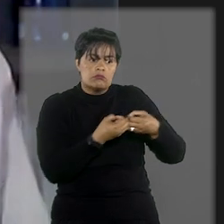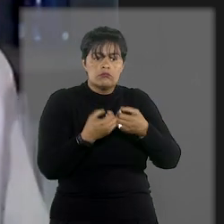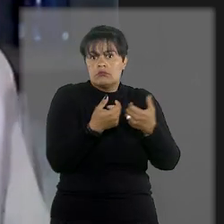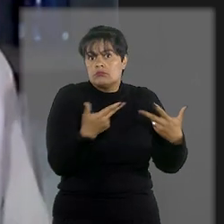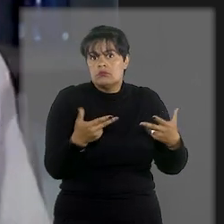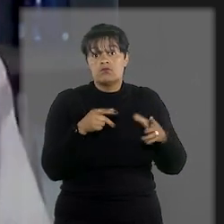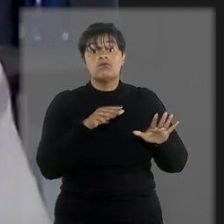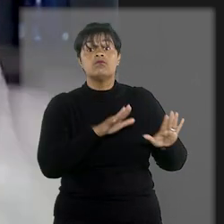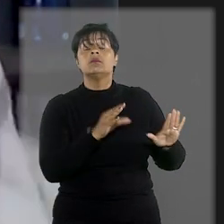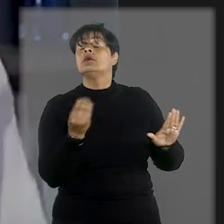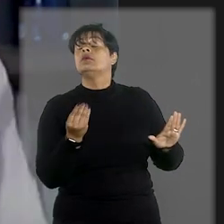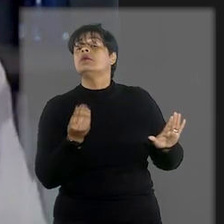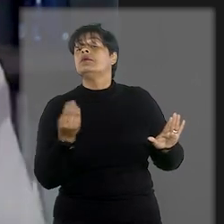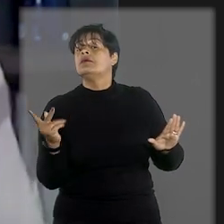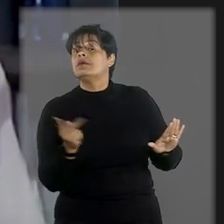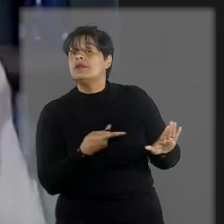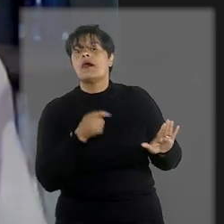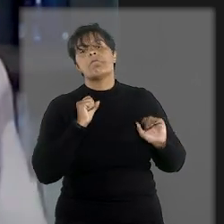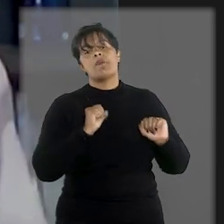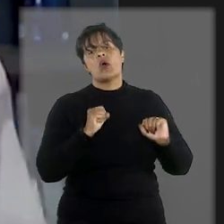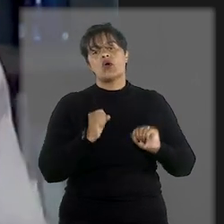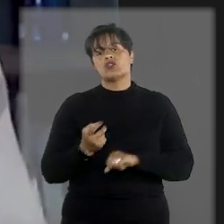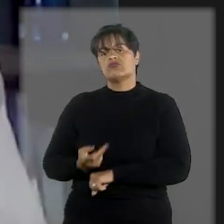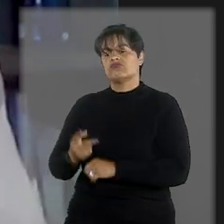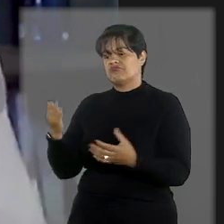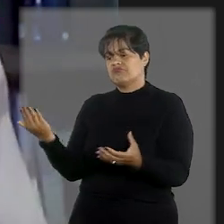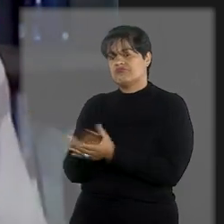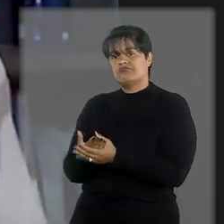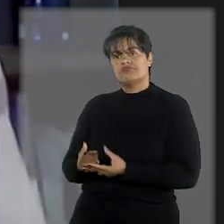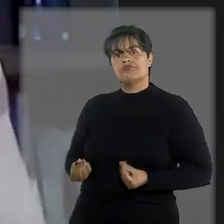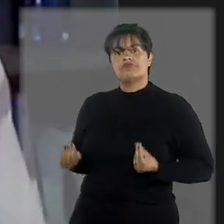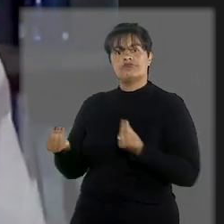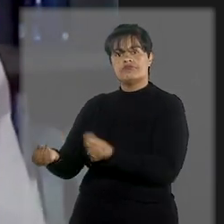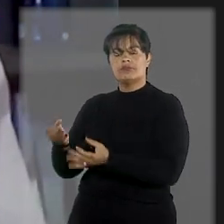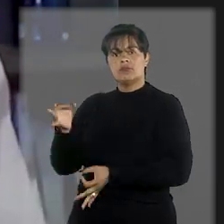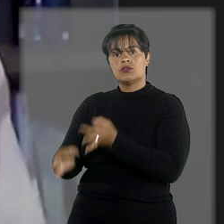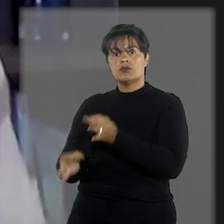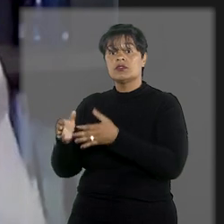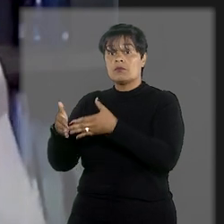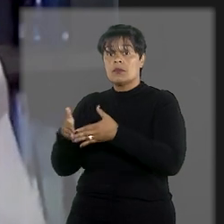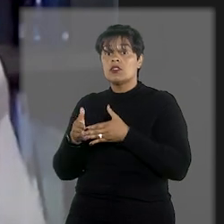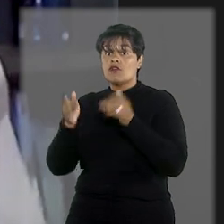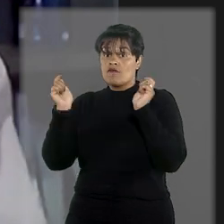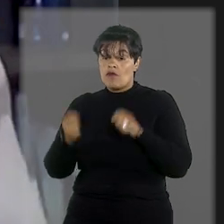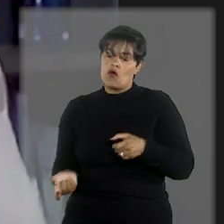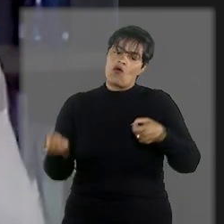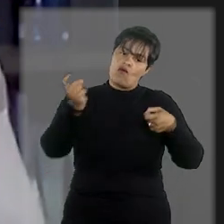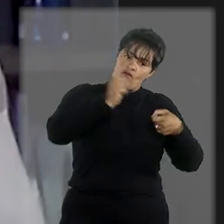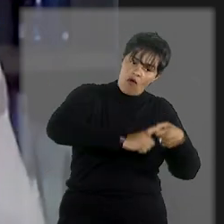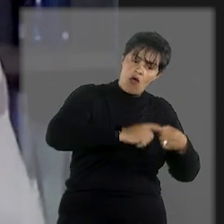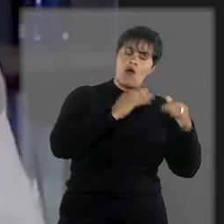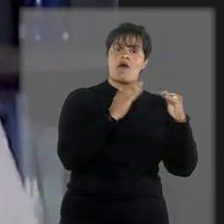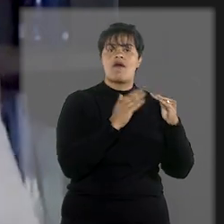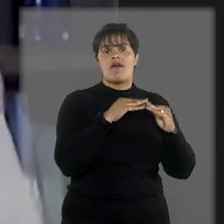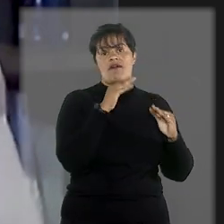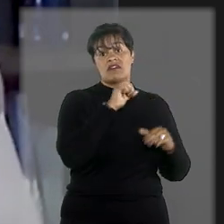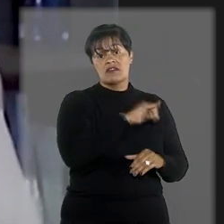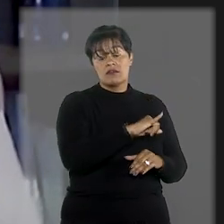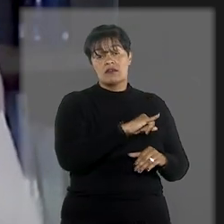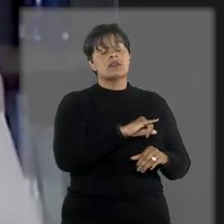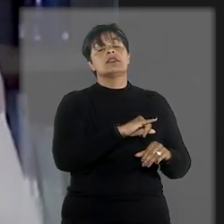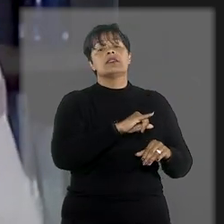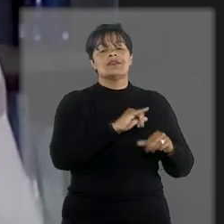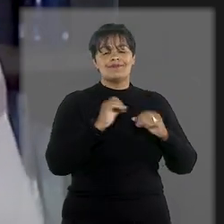ele possa buscar judicialmente um meio de voltar a esse convívio quando os seus vizinhos,